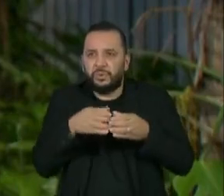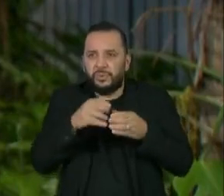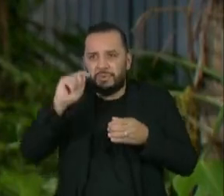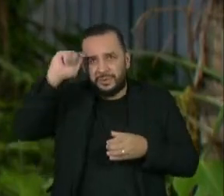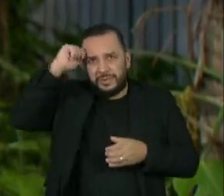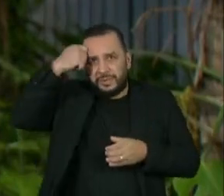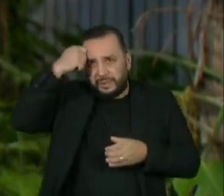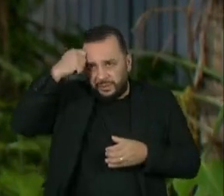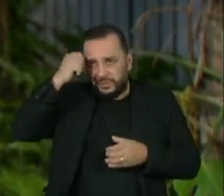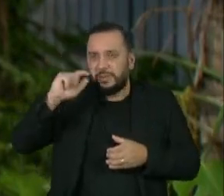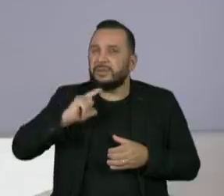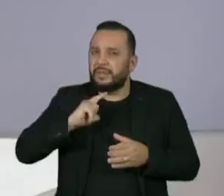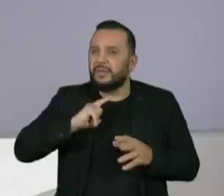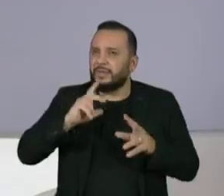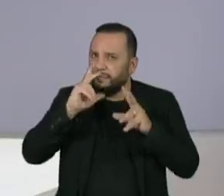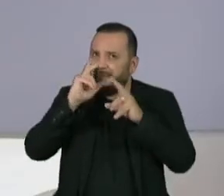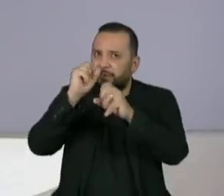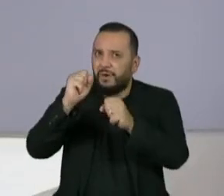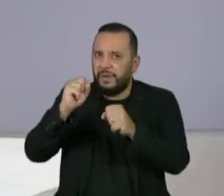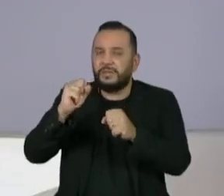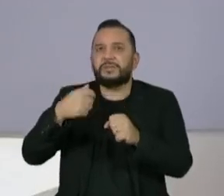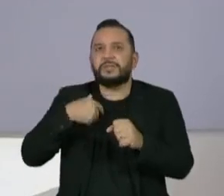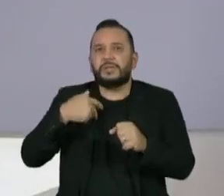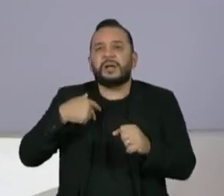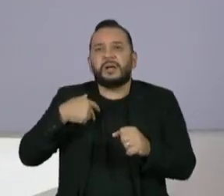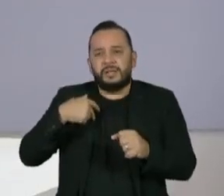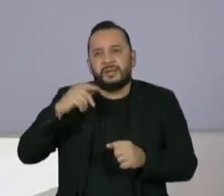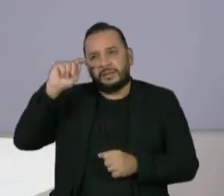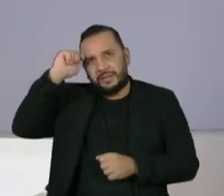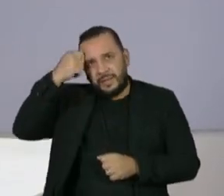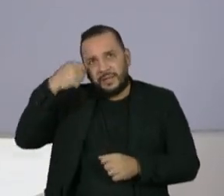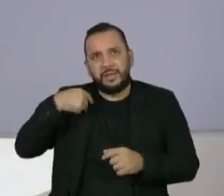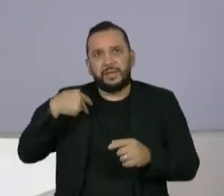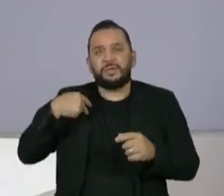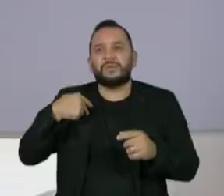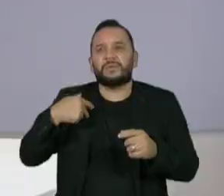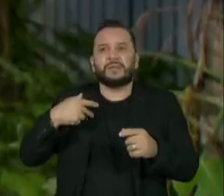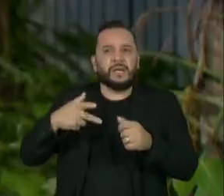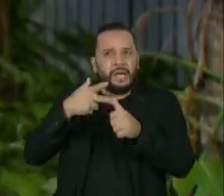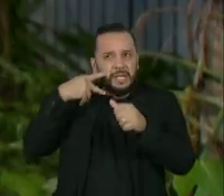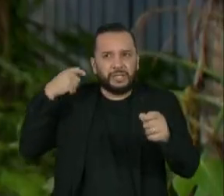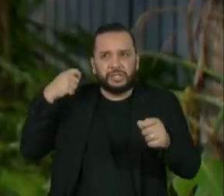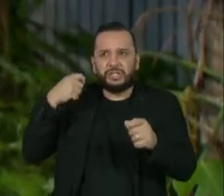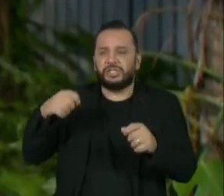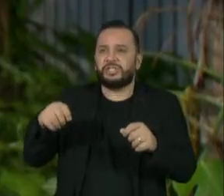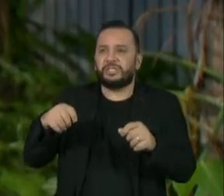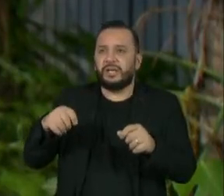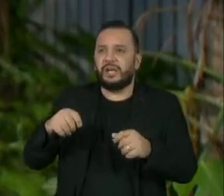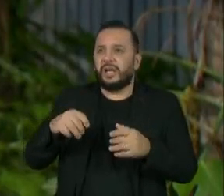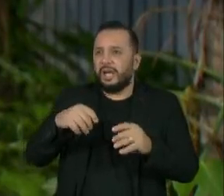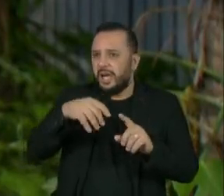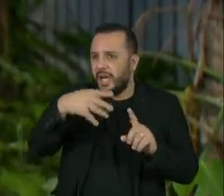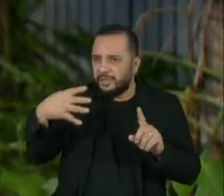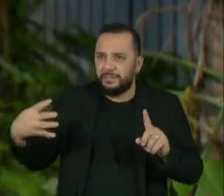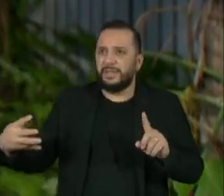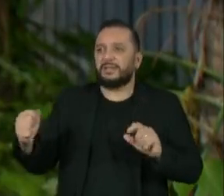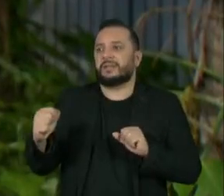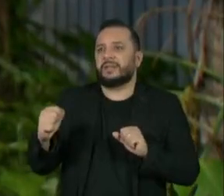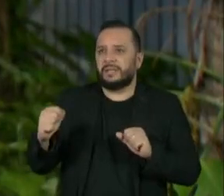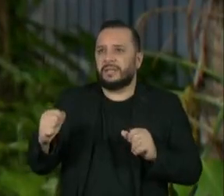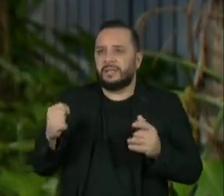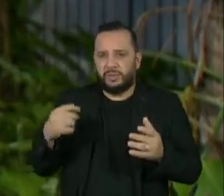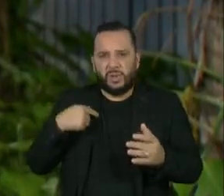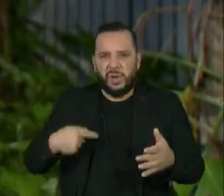mais fortes, negros, indígenas, LGBT, na pressão por mudança e por mudança no parlamento.